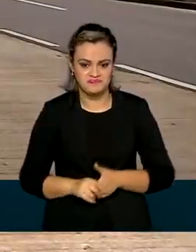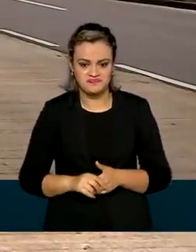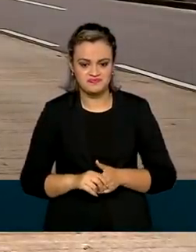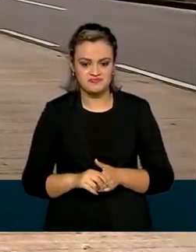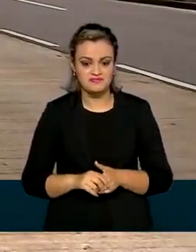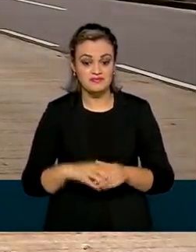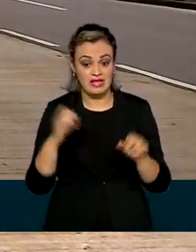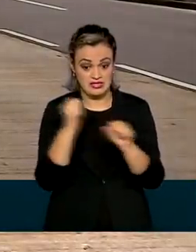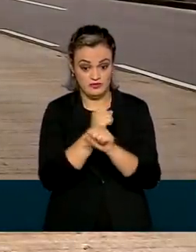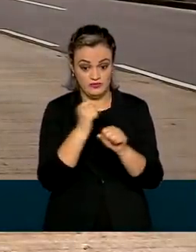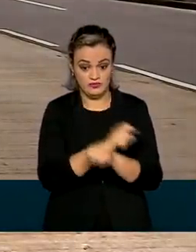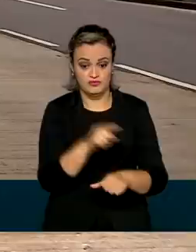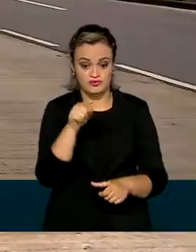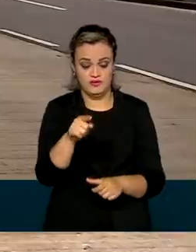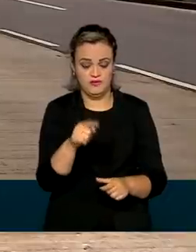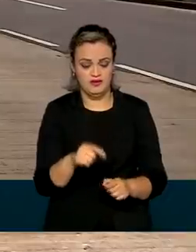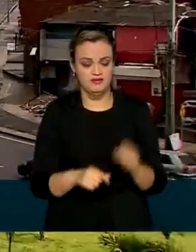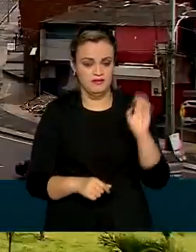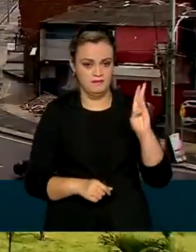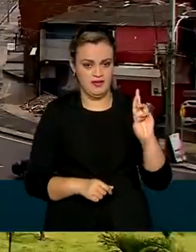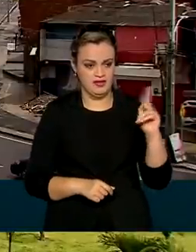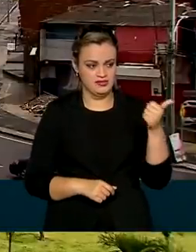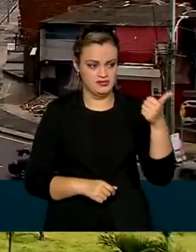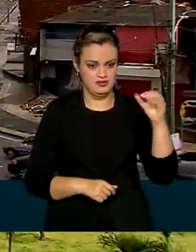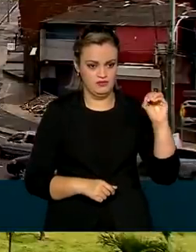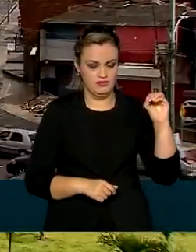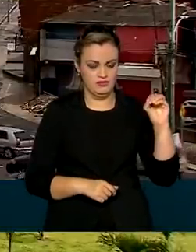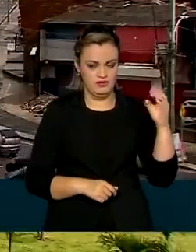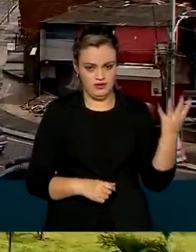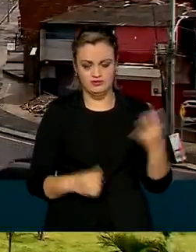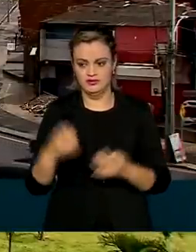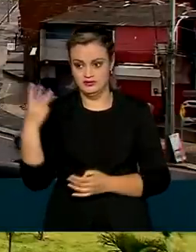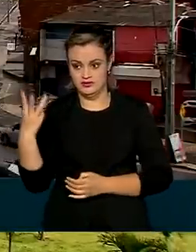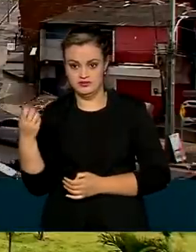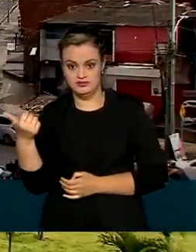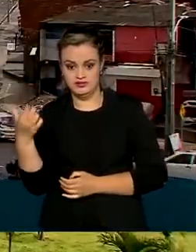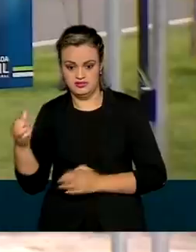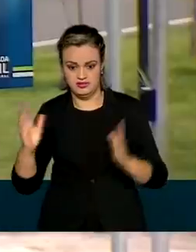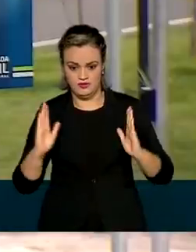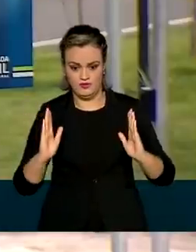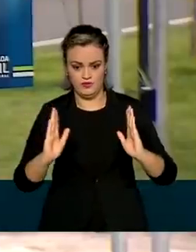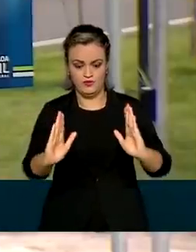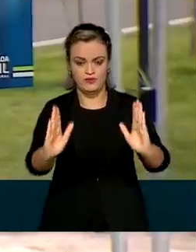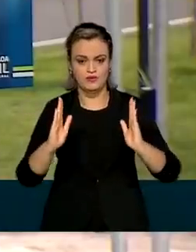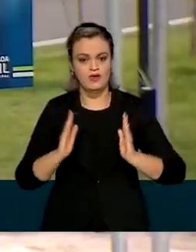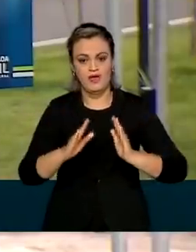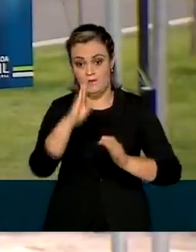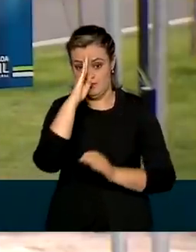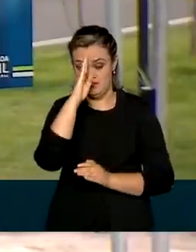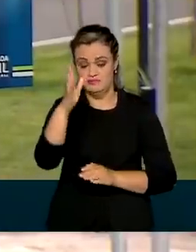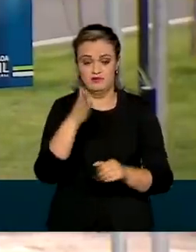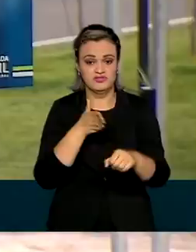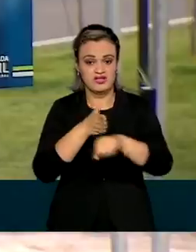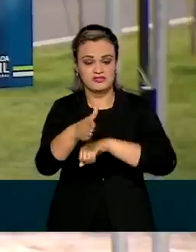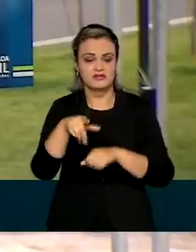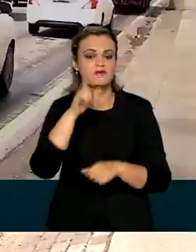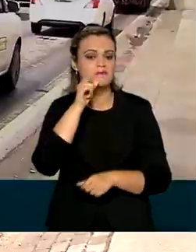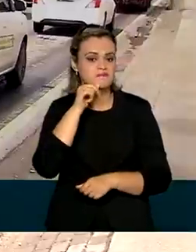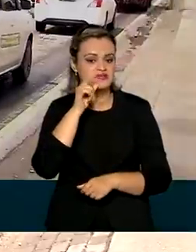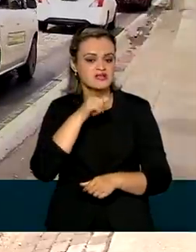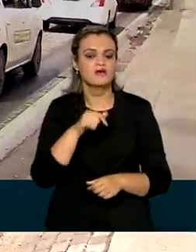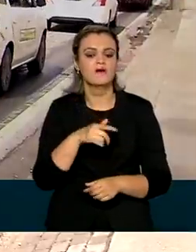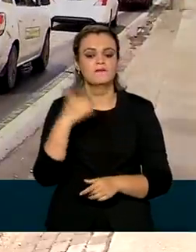empreendimento, situado entre as BR-104 e 316, uma das principais vias de acesso a Maceió,